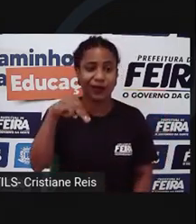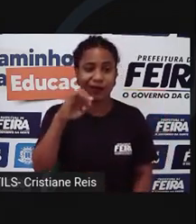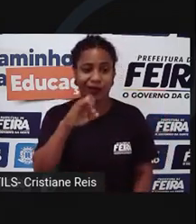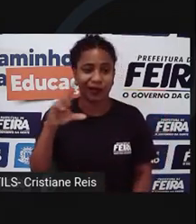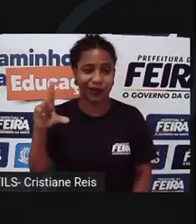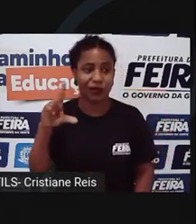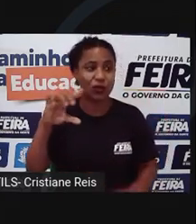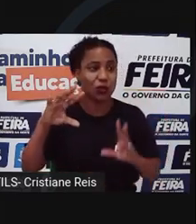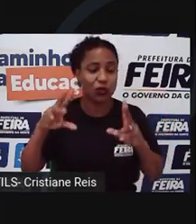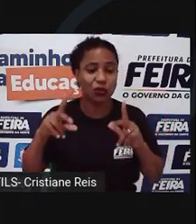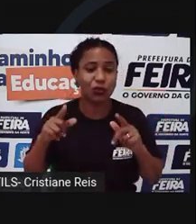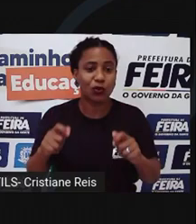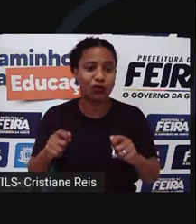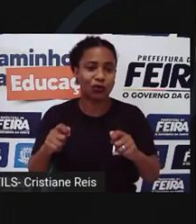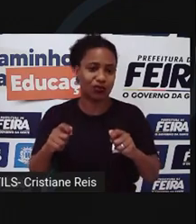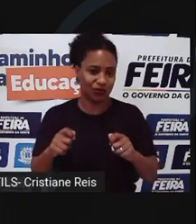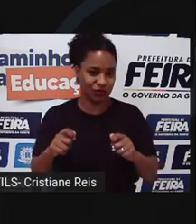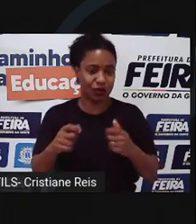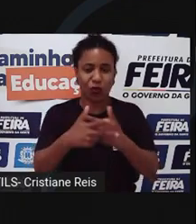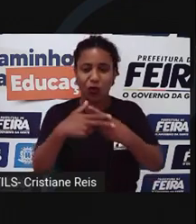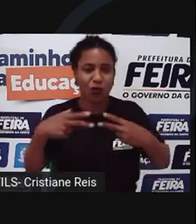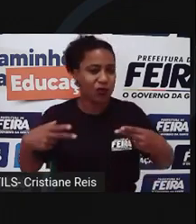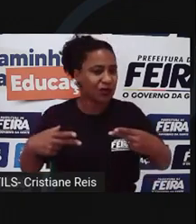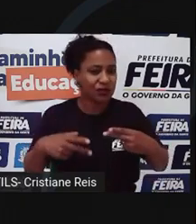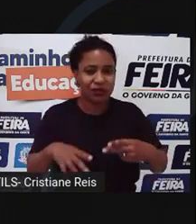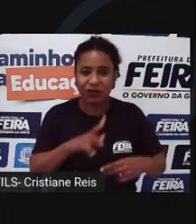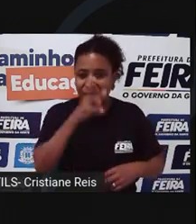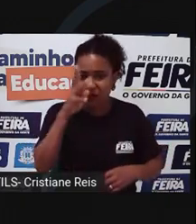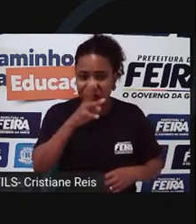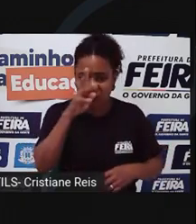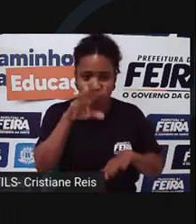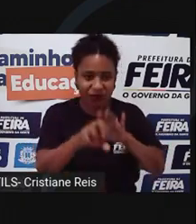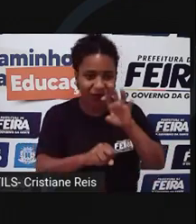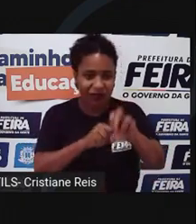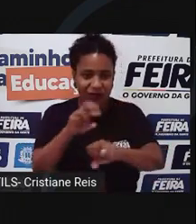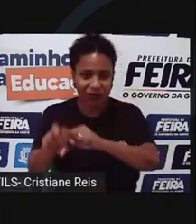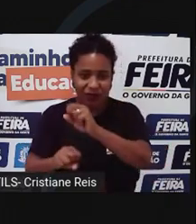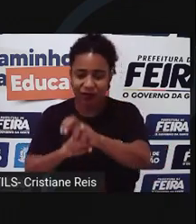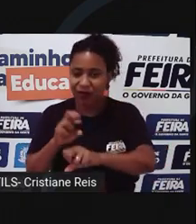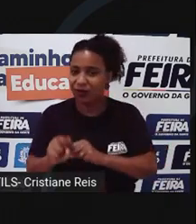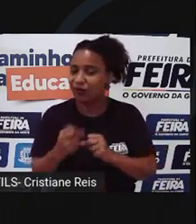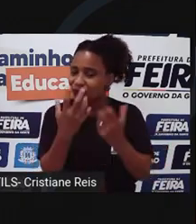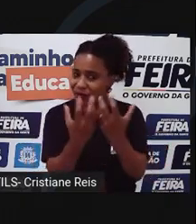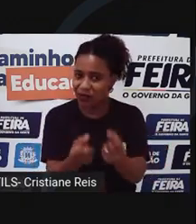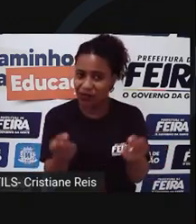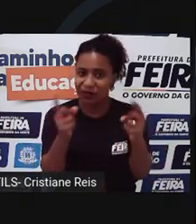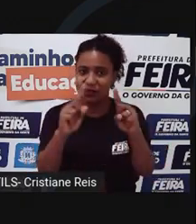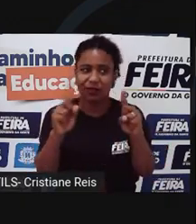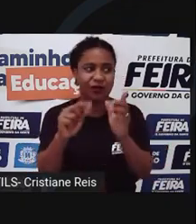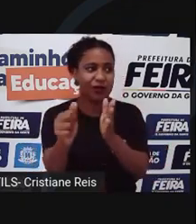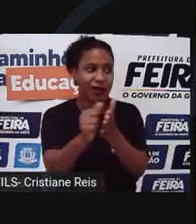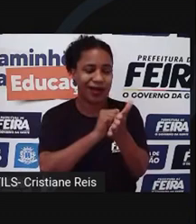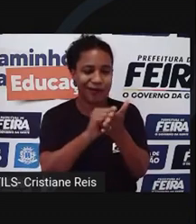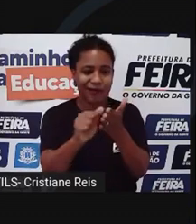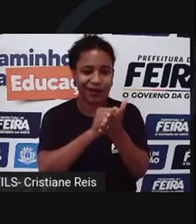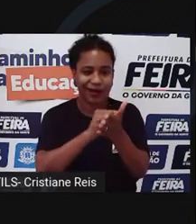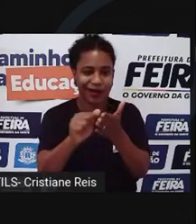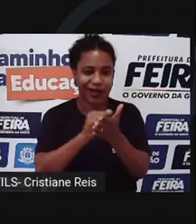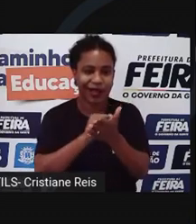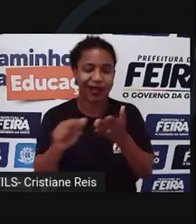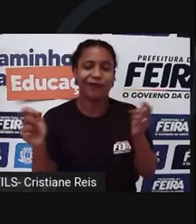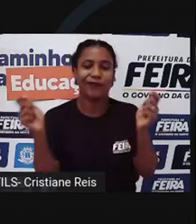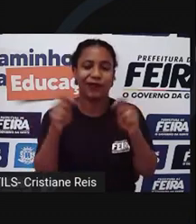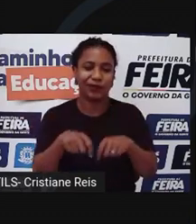tudo o que você pretende retirar. Tudo o que você entende que foi uso indevido da sua imagem. Cabe destacar o entendimento